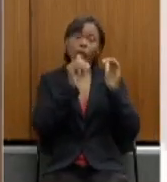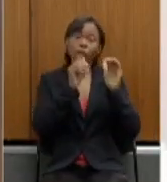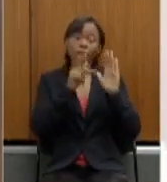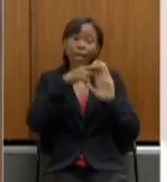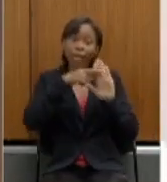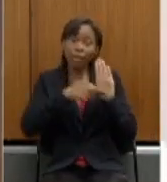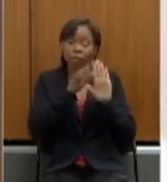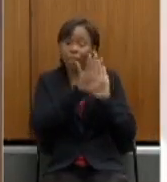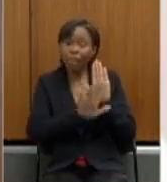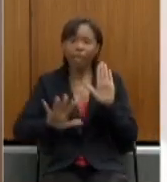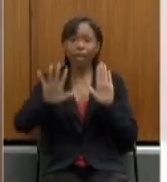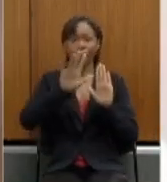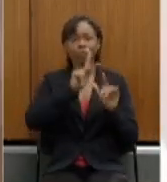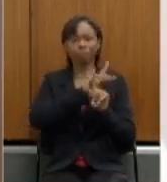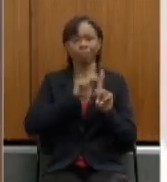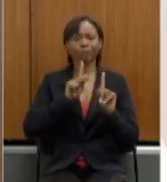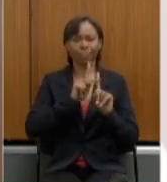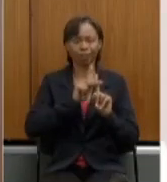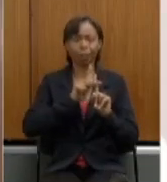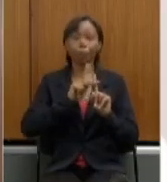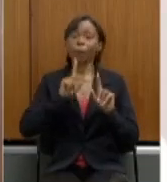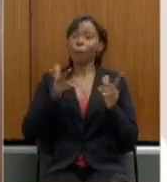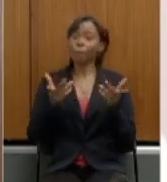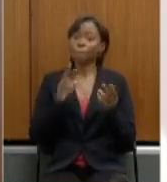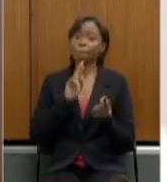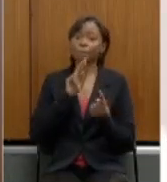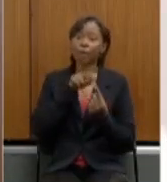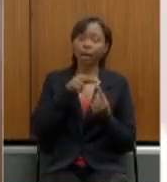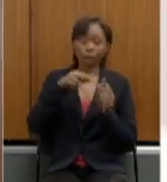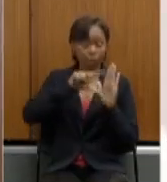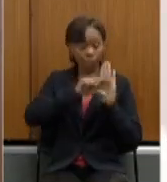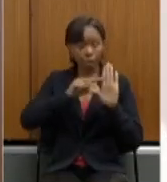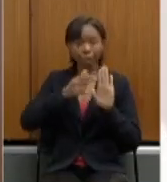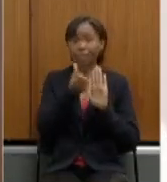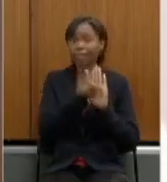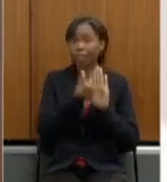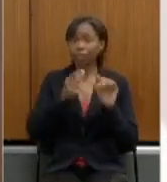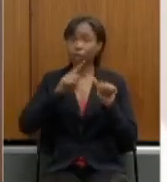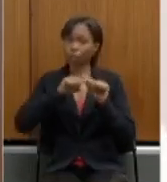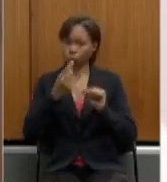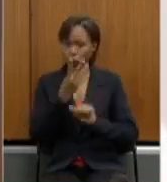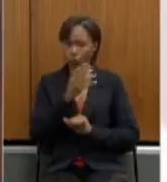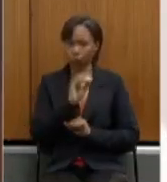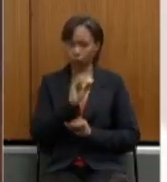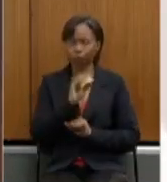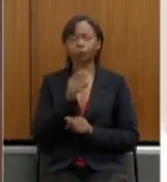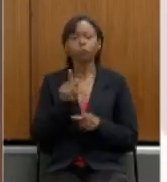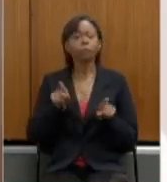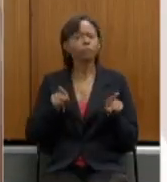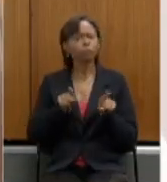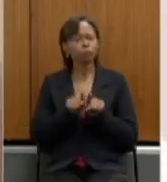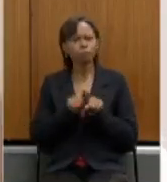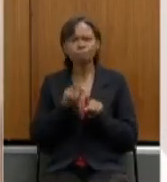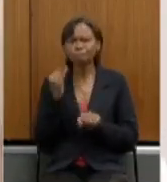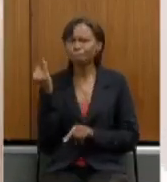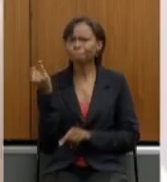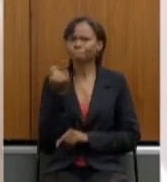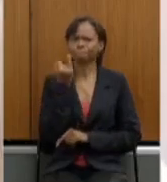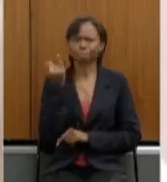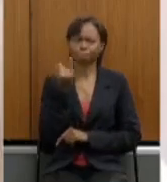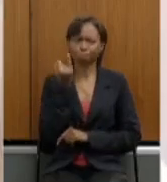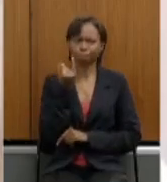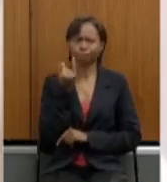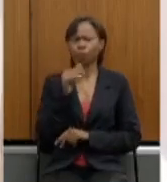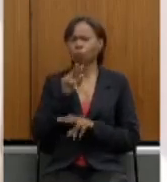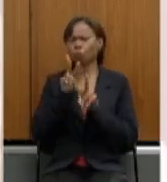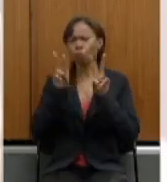parágrafo sexto do artigo 40, tá? Outra questão muito importante também